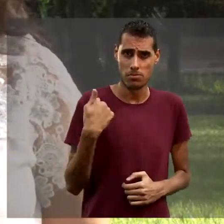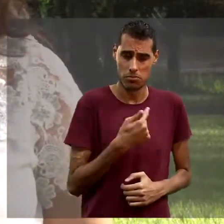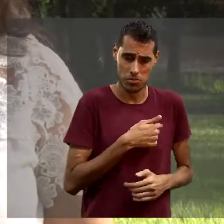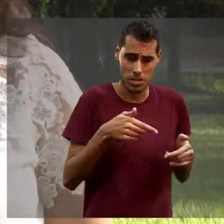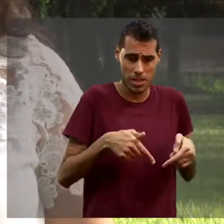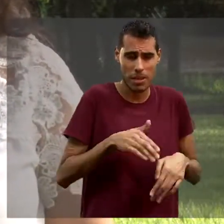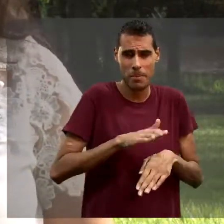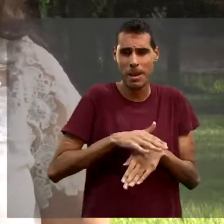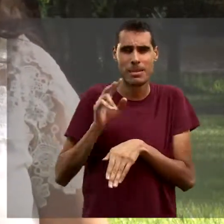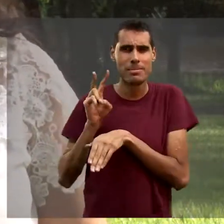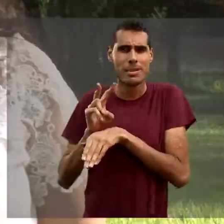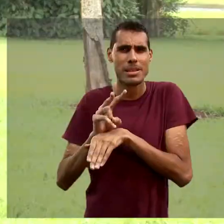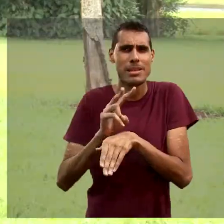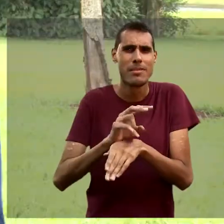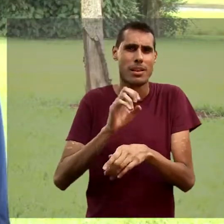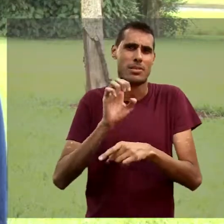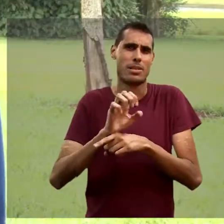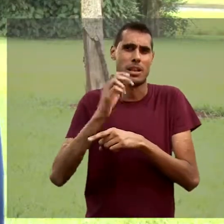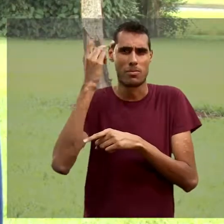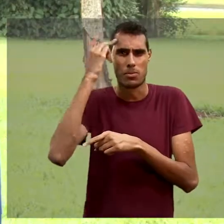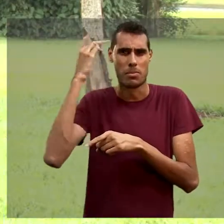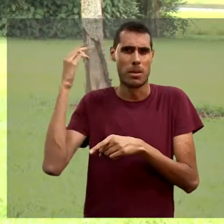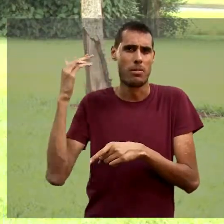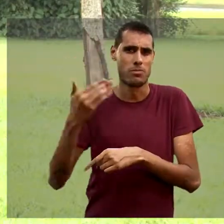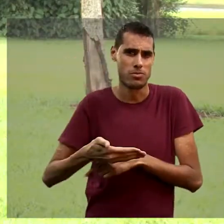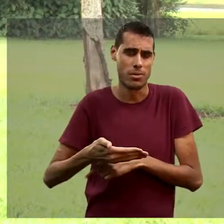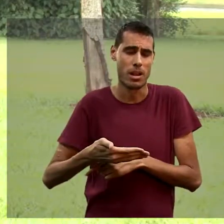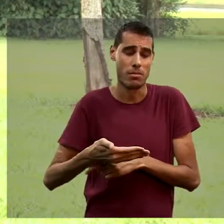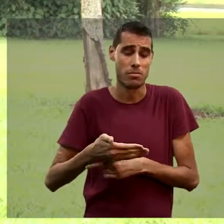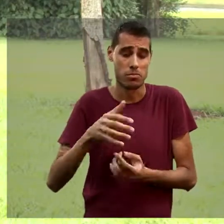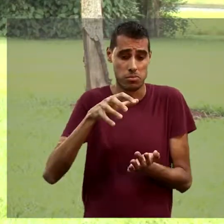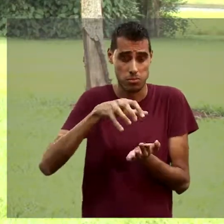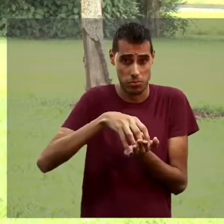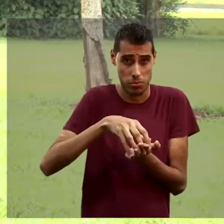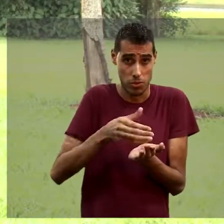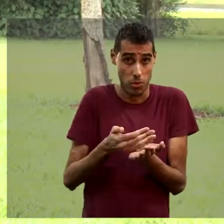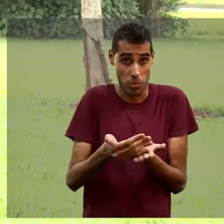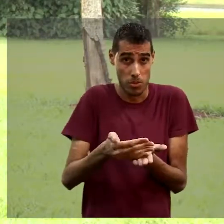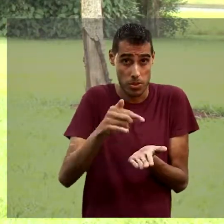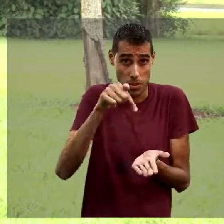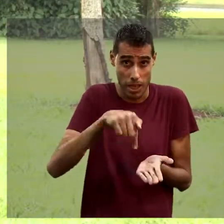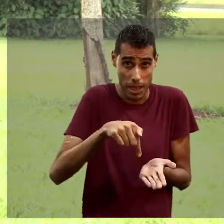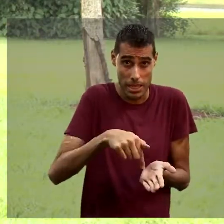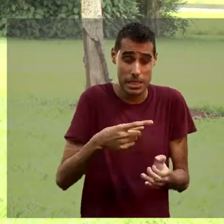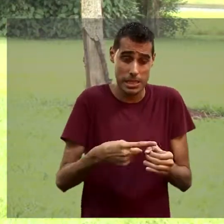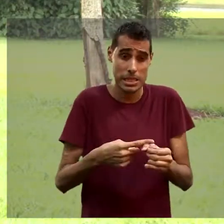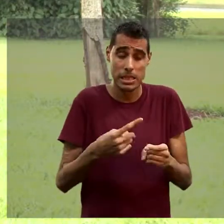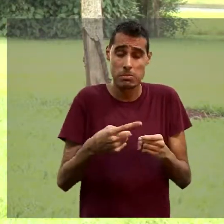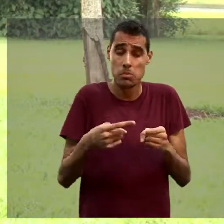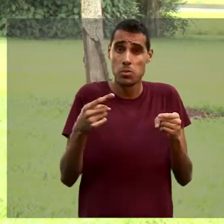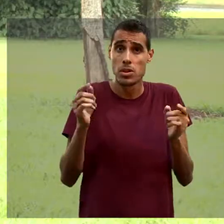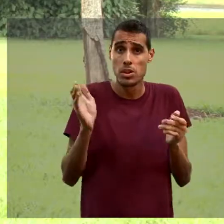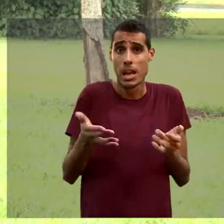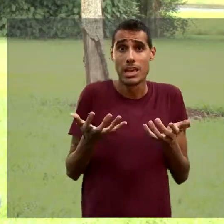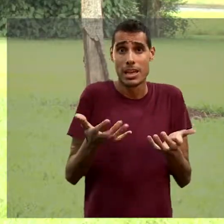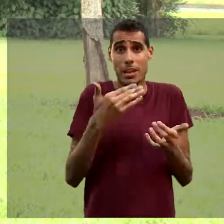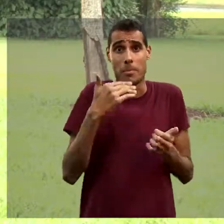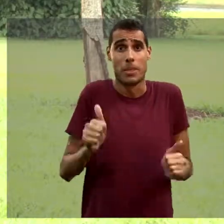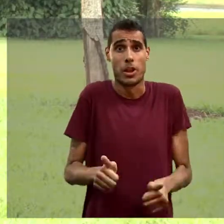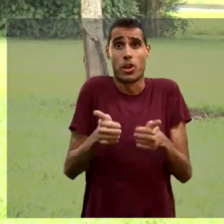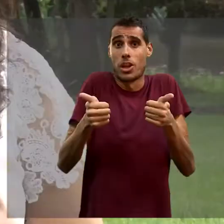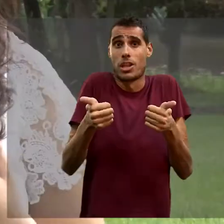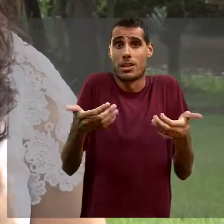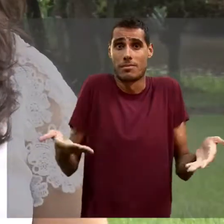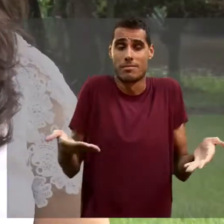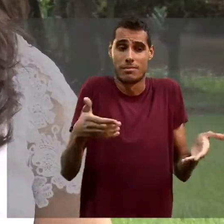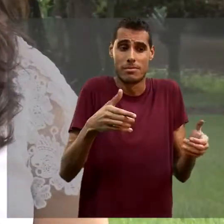preservadas do estado de São Paulo. O campus foi implantado aqui já com a ideia para uma melhoria na